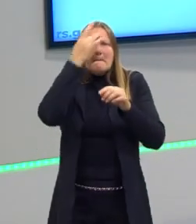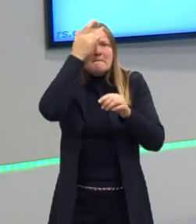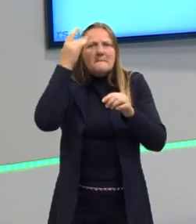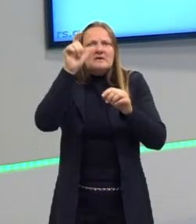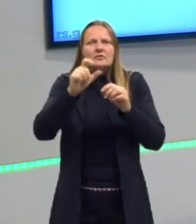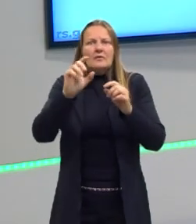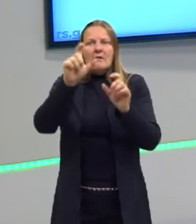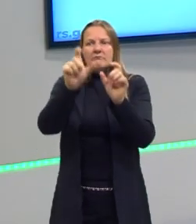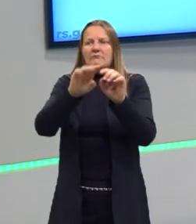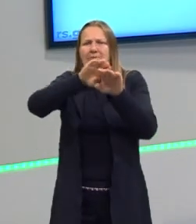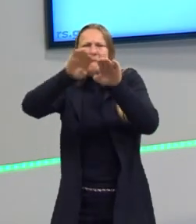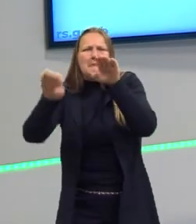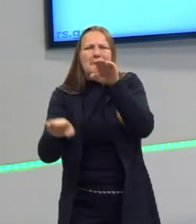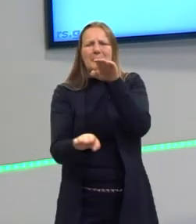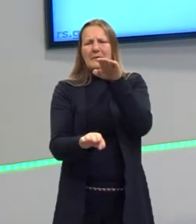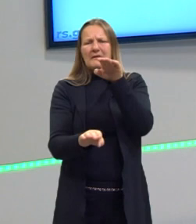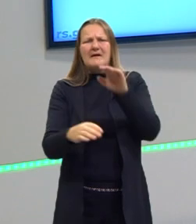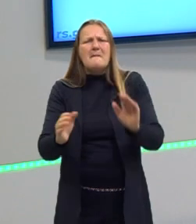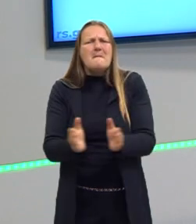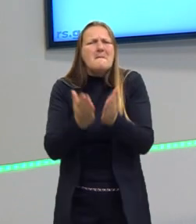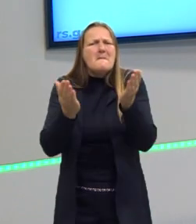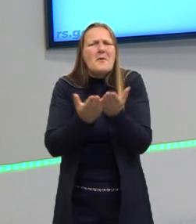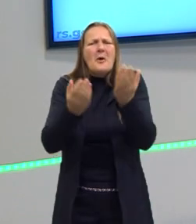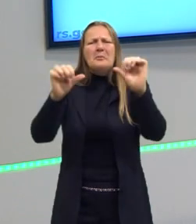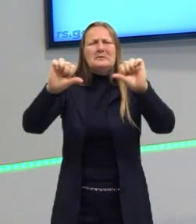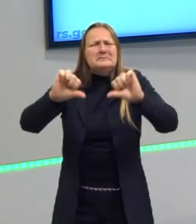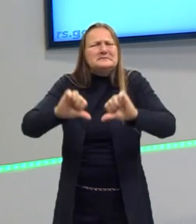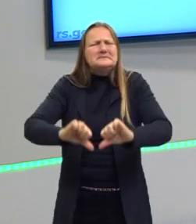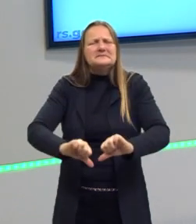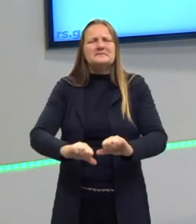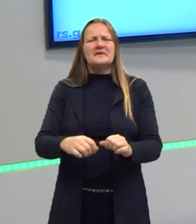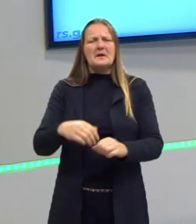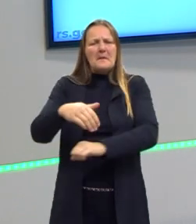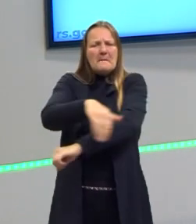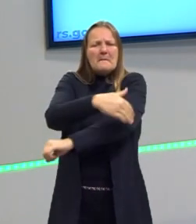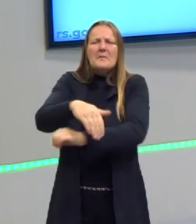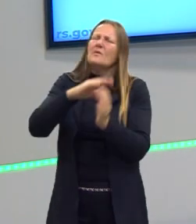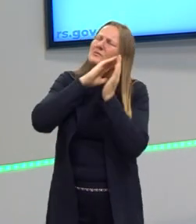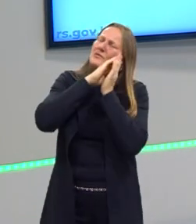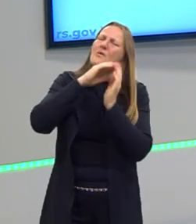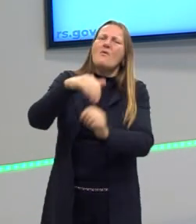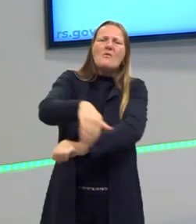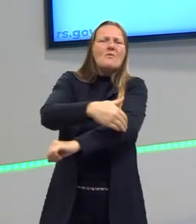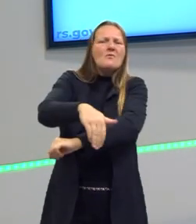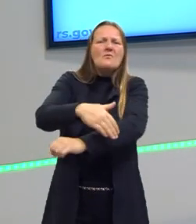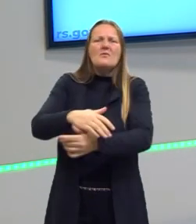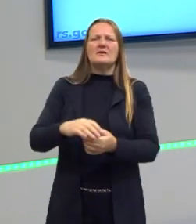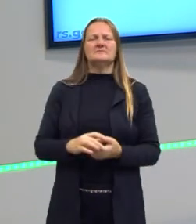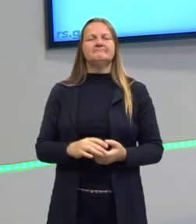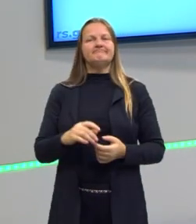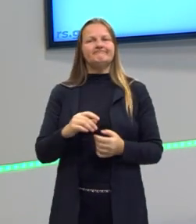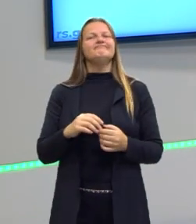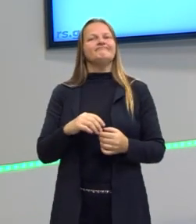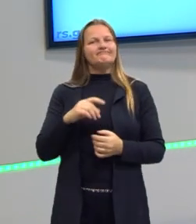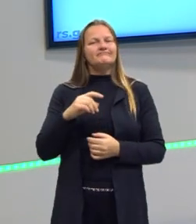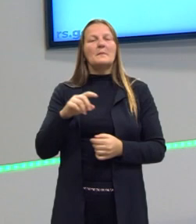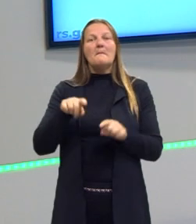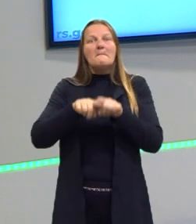chocamos com a pobreza, né? Nós nos chocamos com os moradores de rua e etc e tal, mas se nós analisarmos